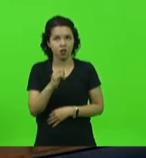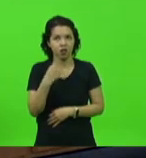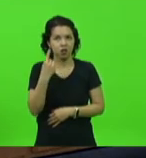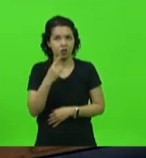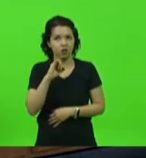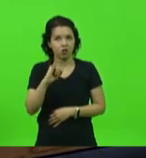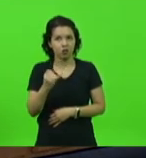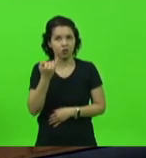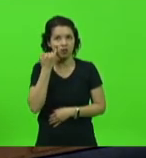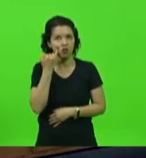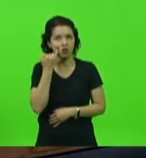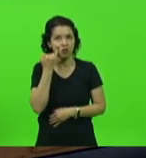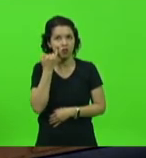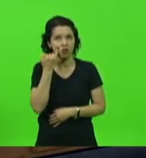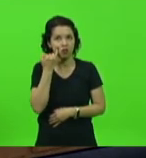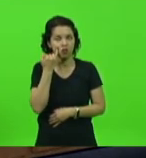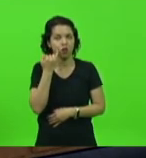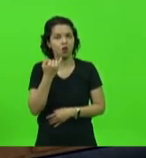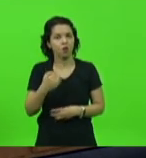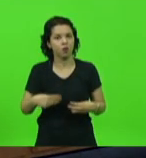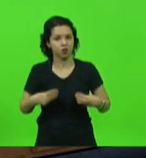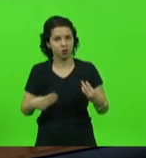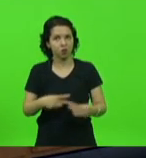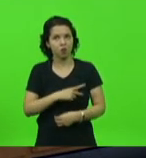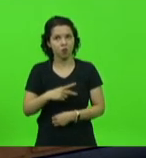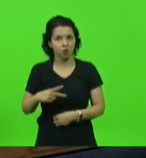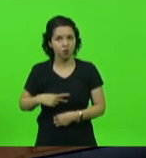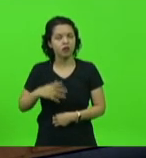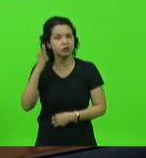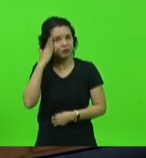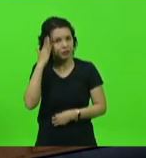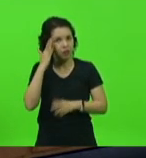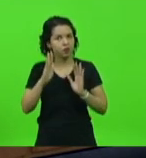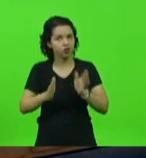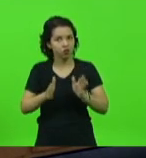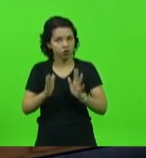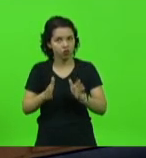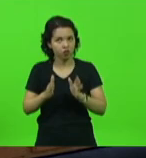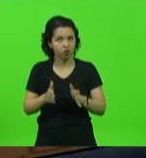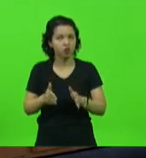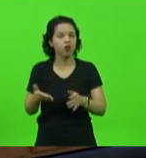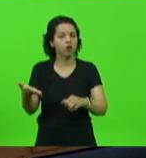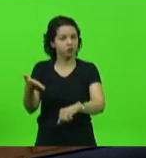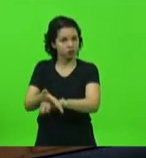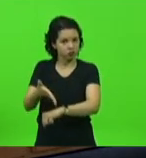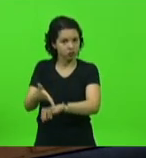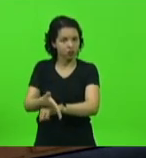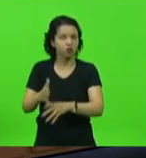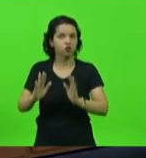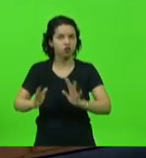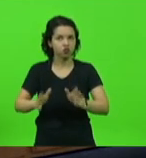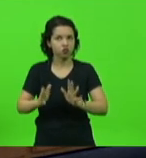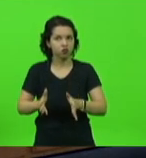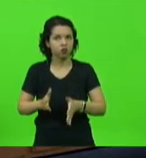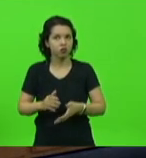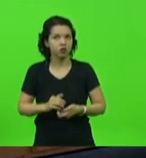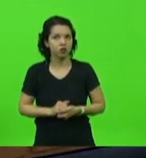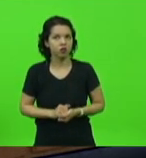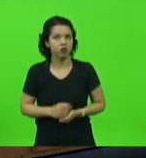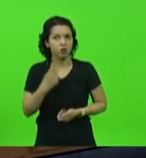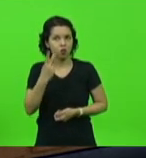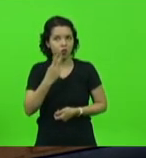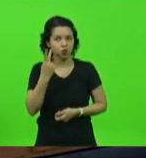que a questão do Ministério Público, o Ministério Público já está ciente, o Ministério Público já está envolvido na causa. Se eu não me engano, o promotor